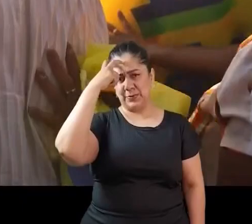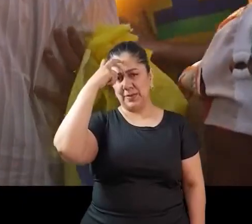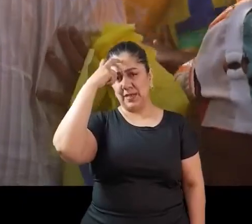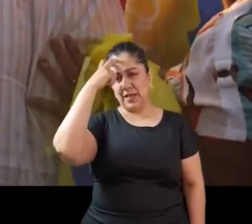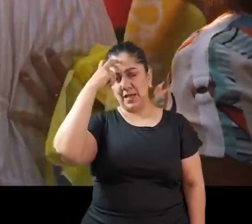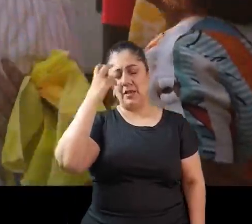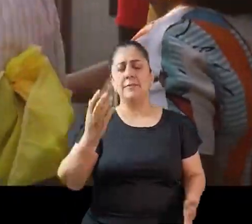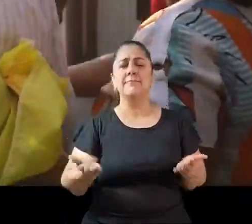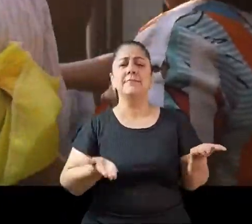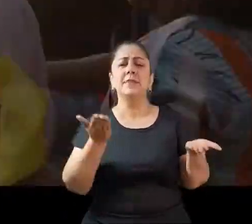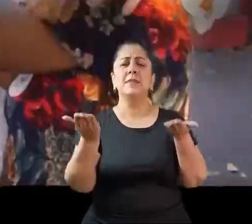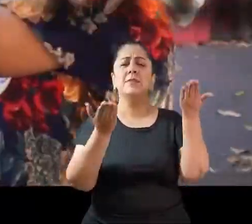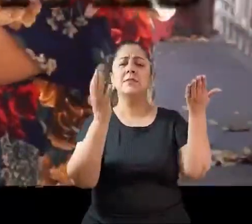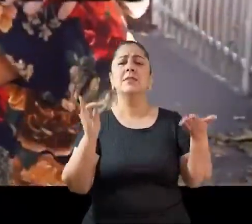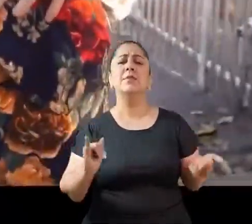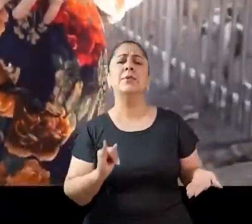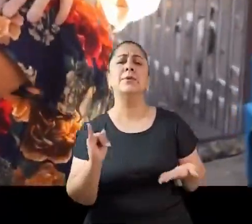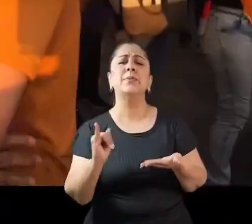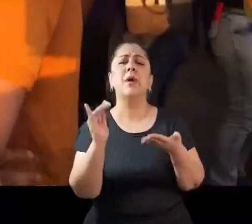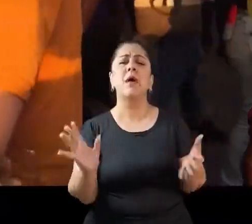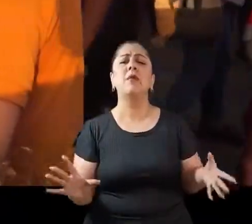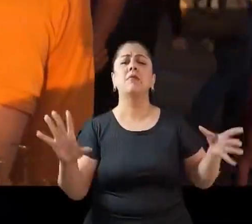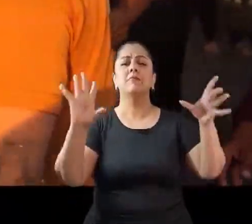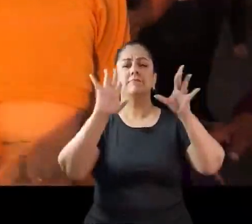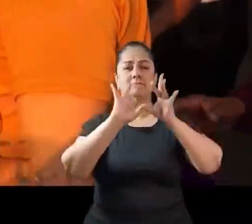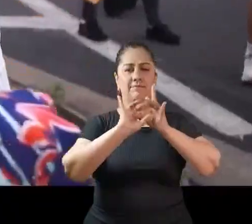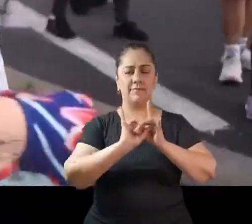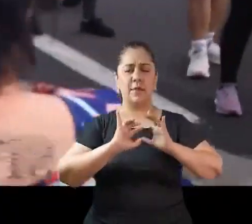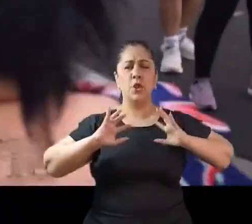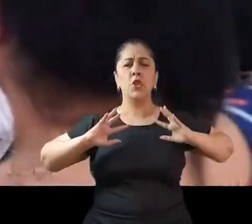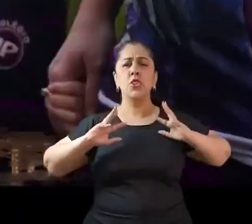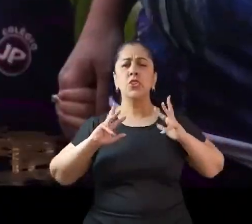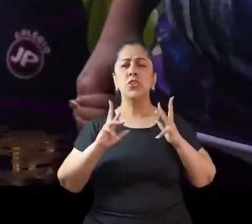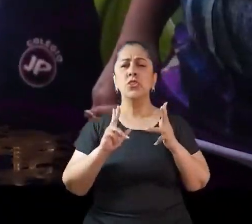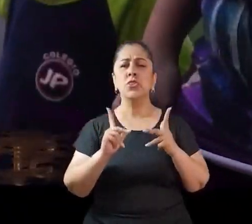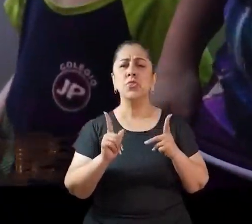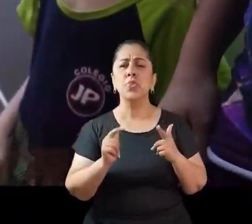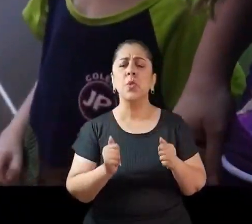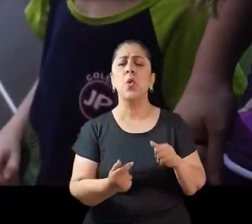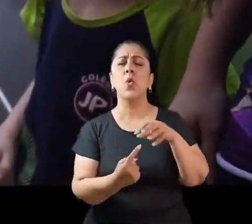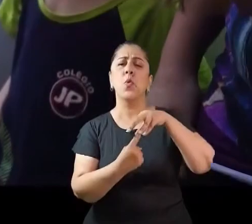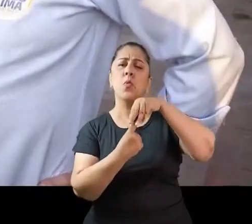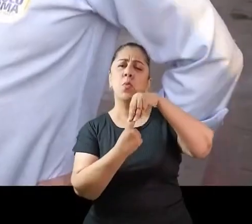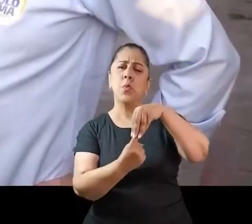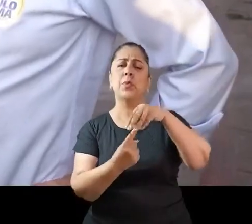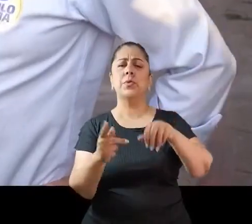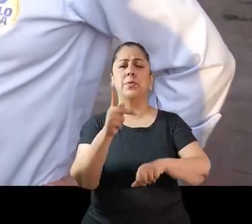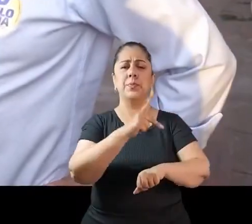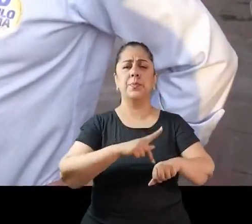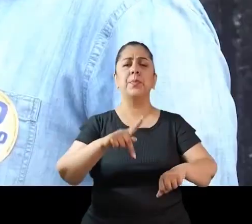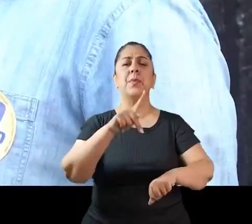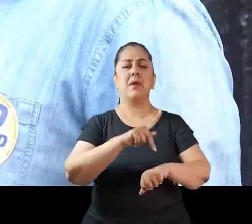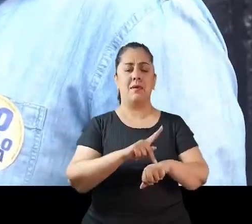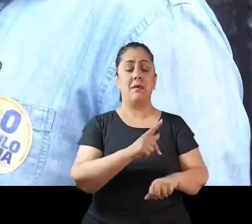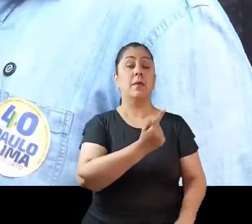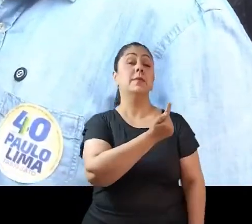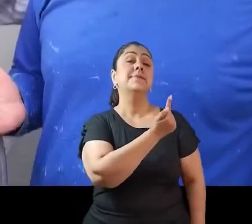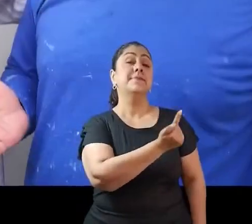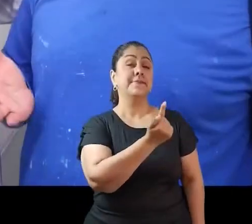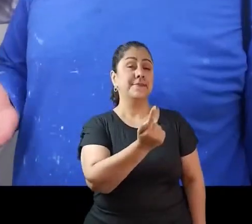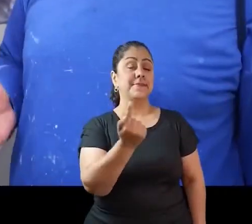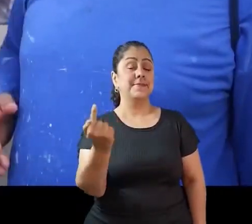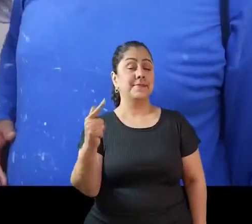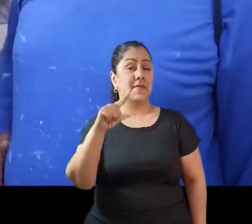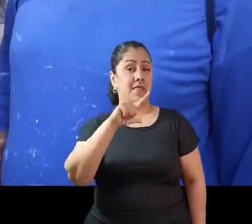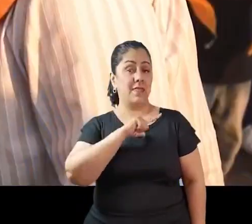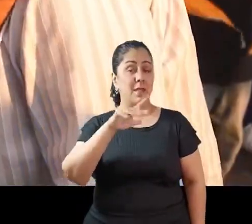E exaltamos a importância de unir todos esses elementos em um só país, onde cada indivíduo tem o